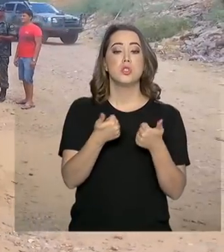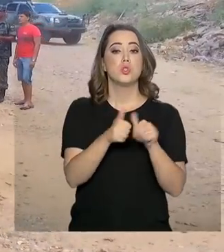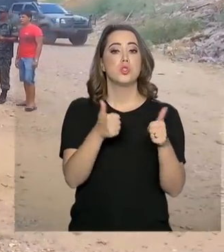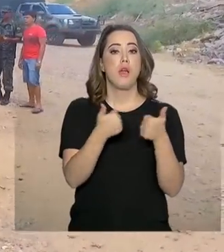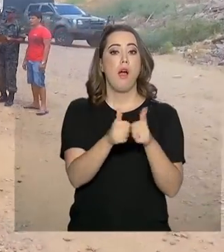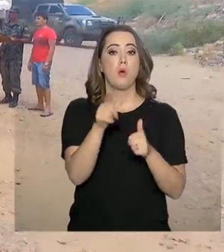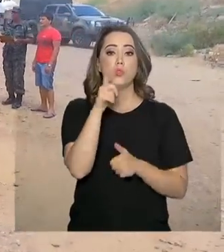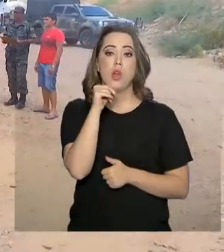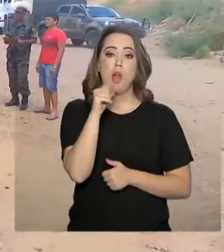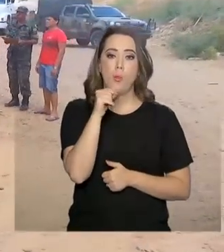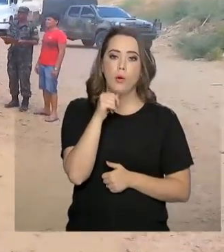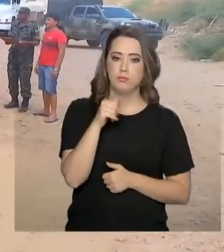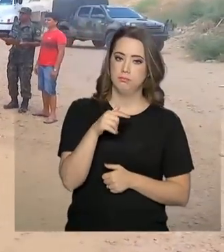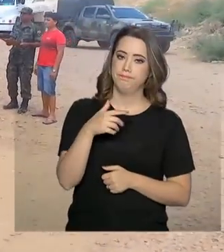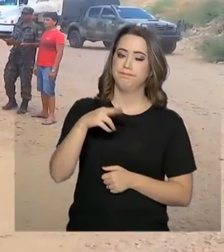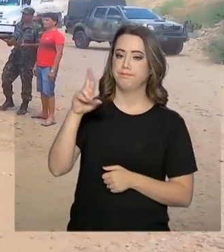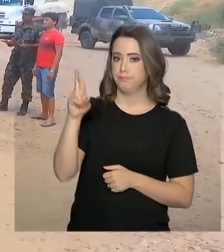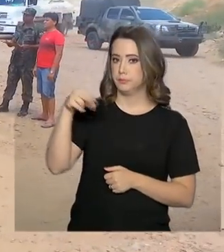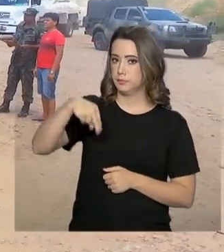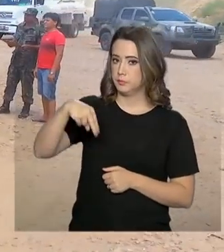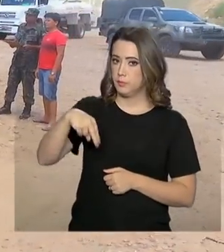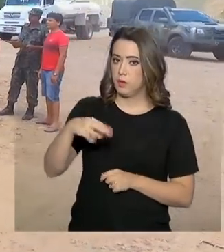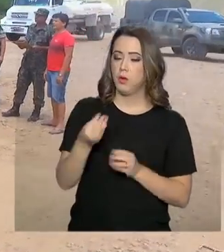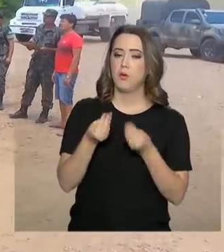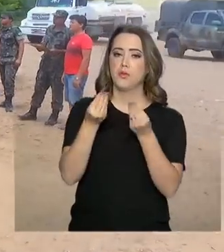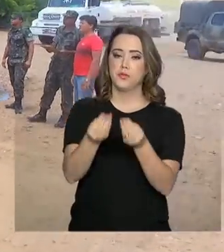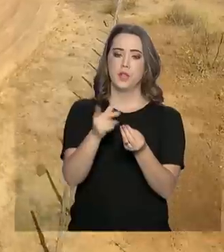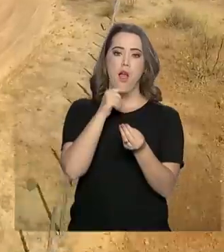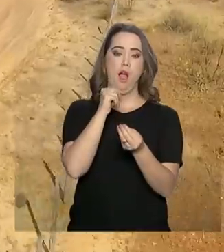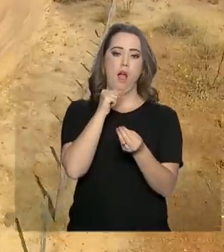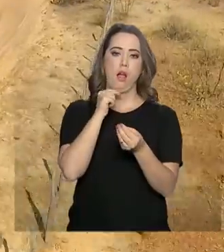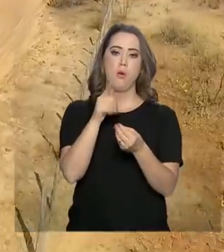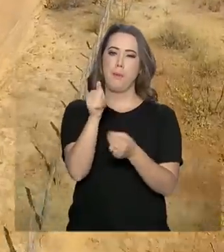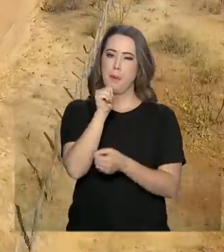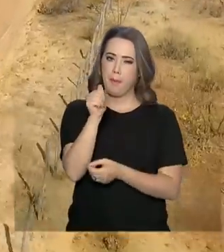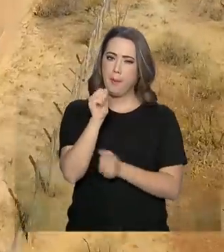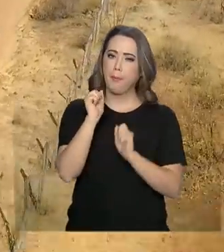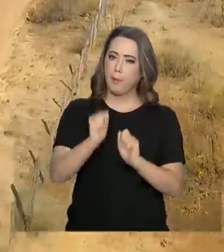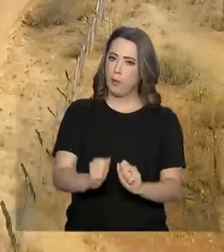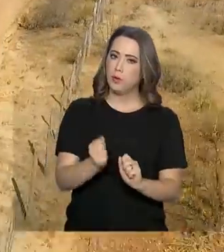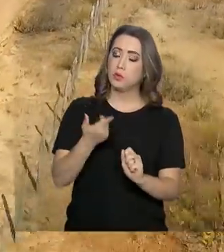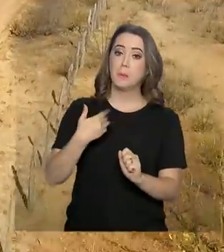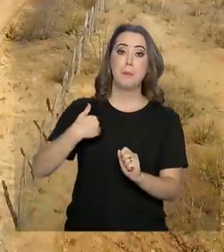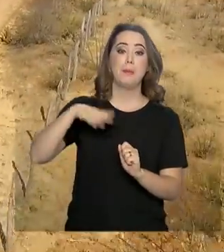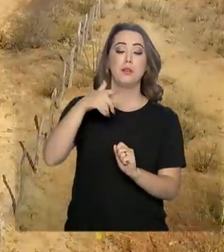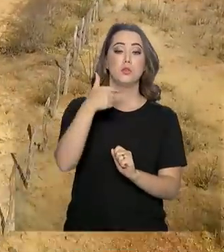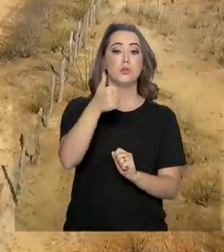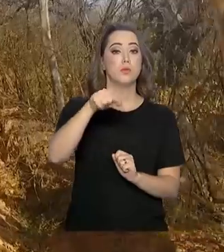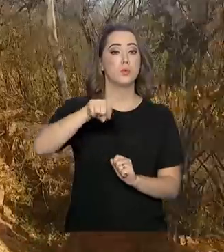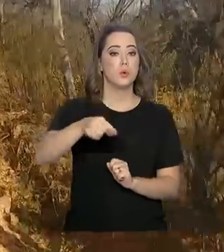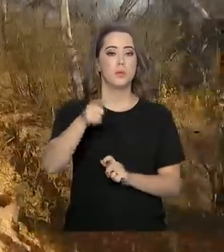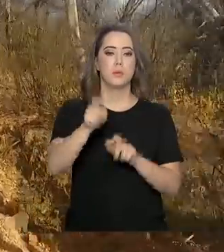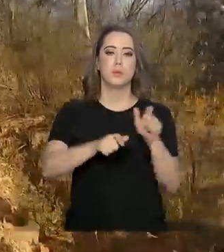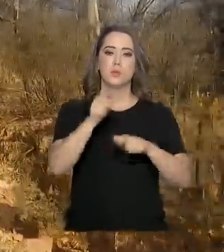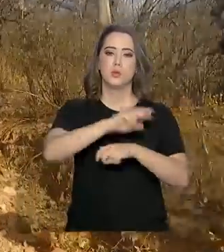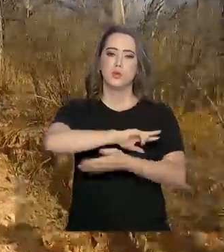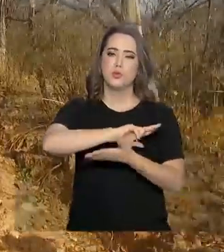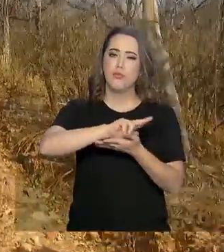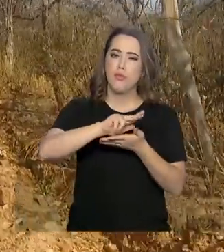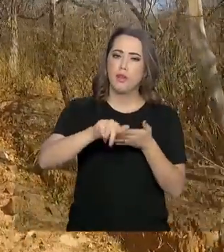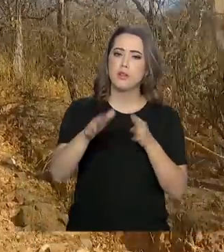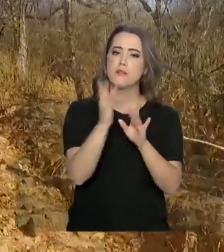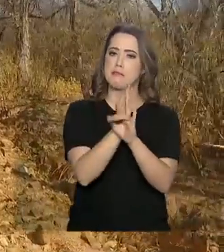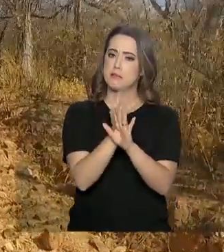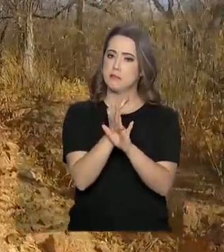do Norte. Os recursos vão garantir água potável a mais de 21 mil pessoas nas cidades de Paraná, Pilões